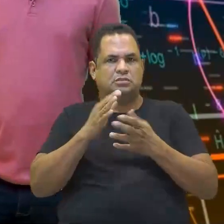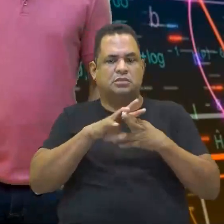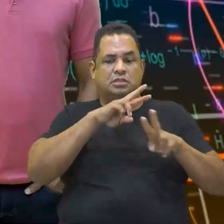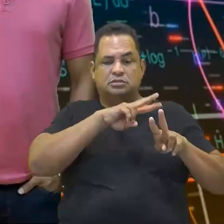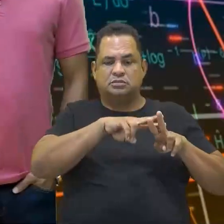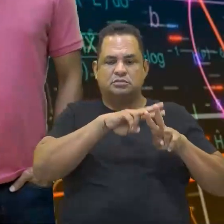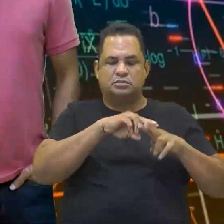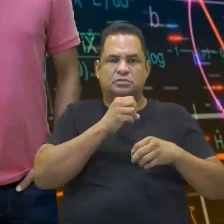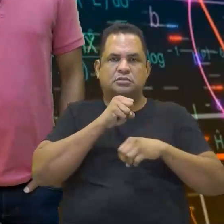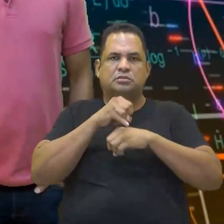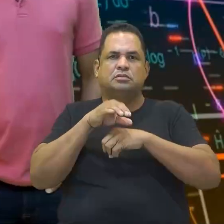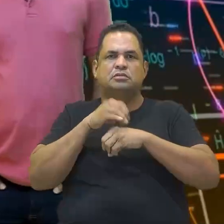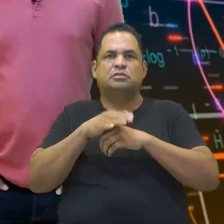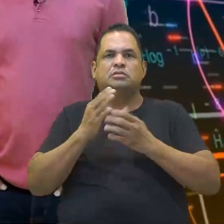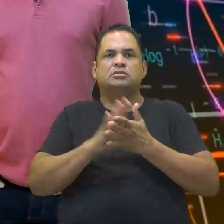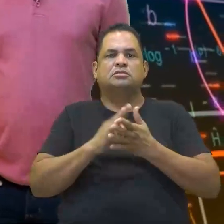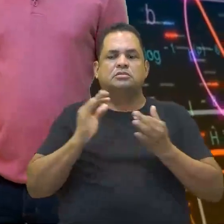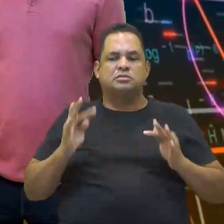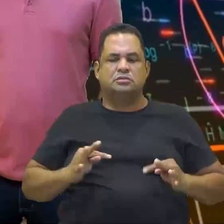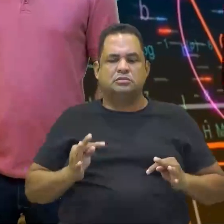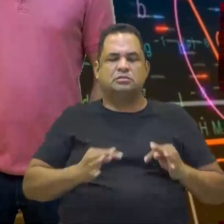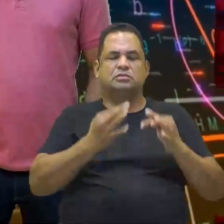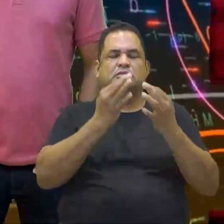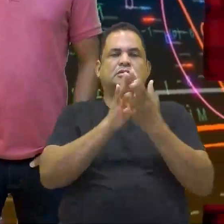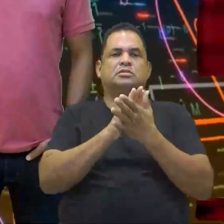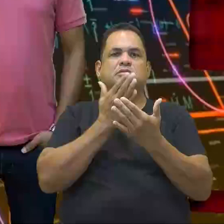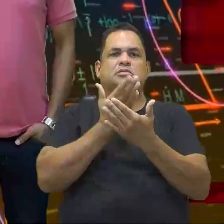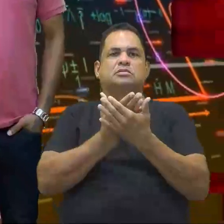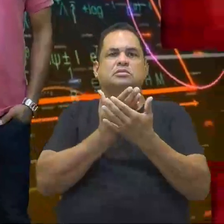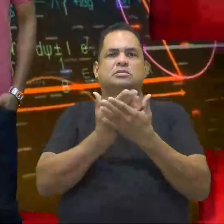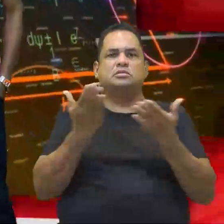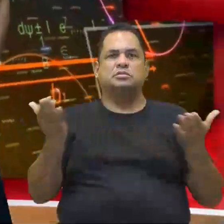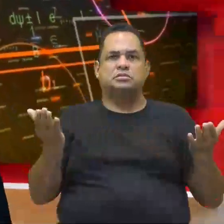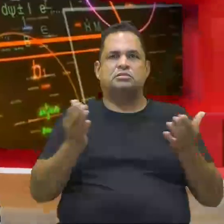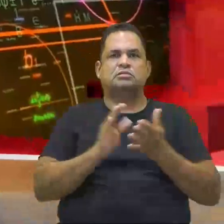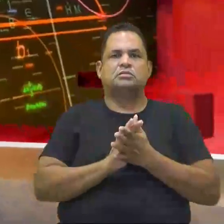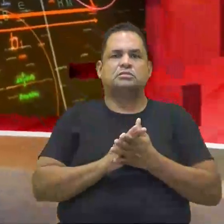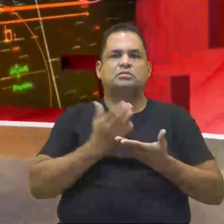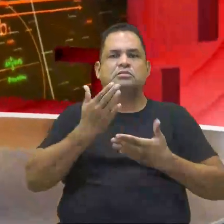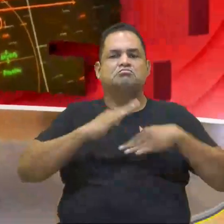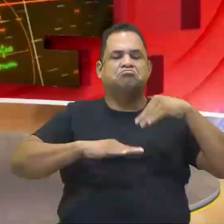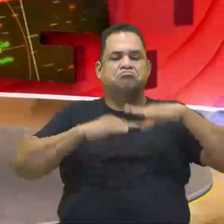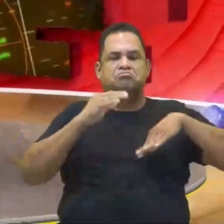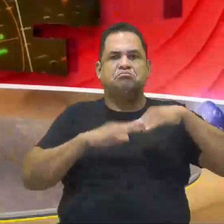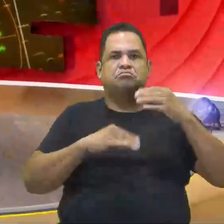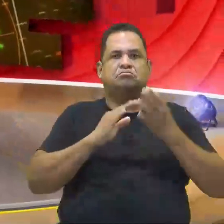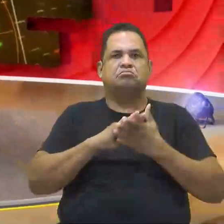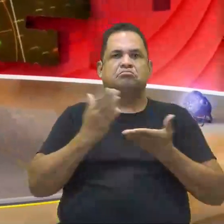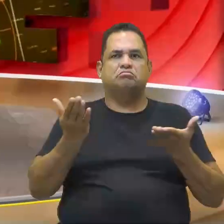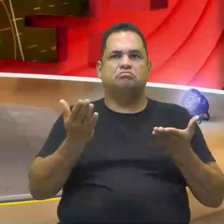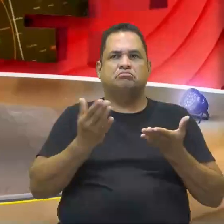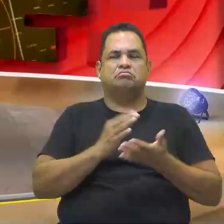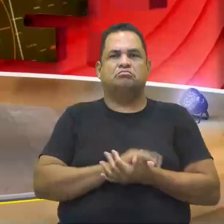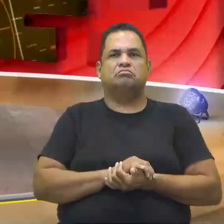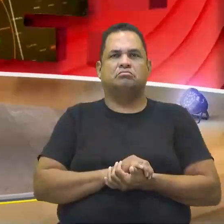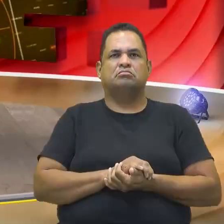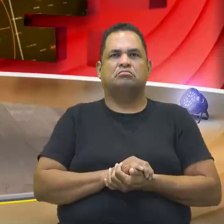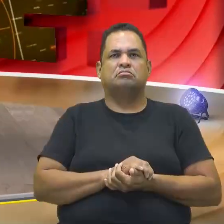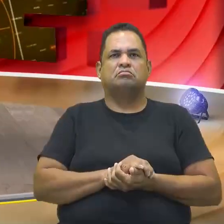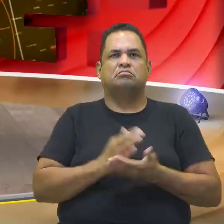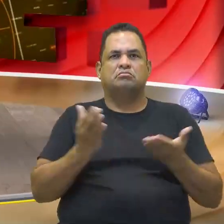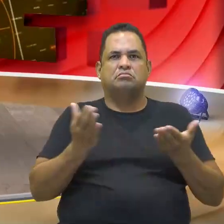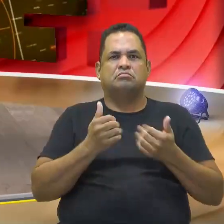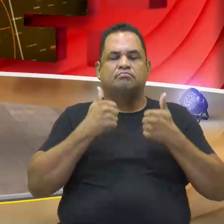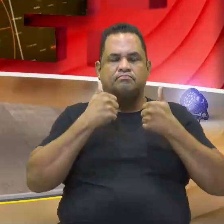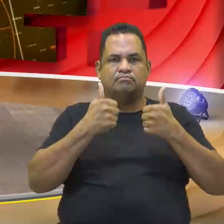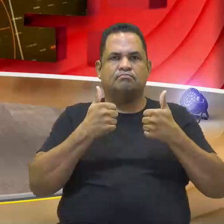gente está sempre trazendo técnicas de estudo, dicas para você se dar bem profissionalmente também, além dos seus estudos, tá? Então, beleza,